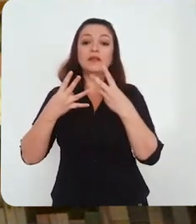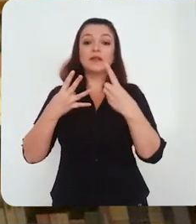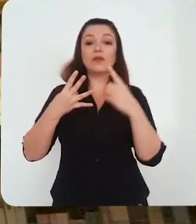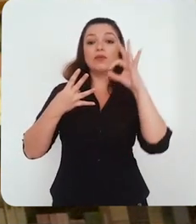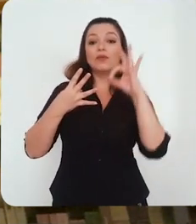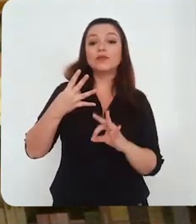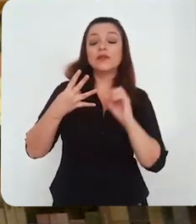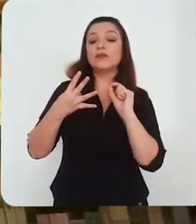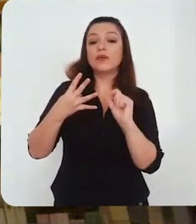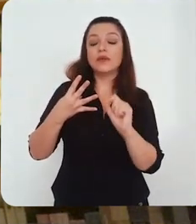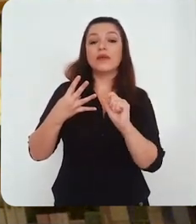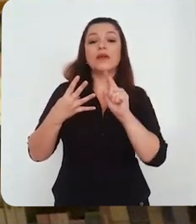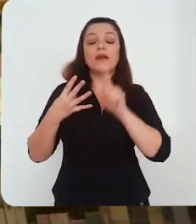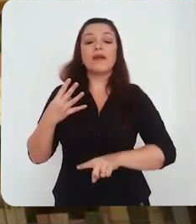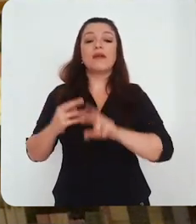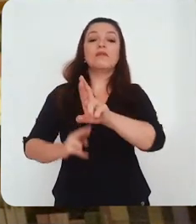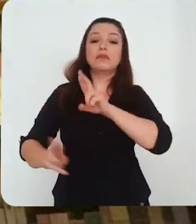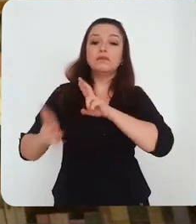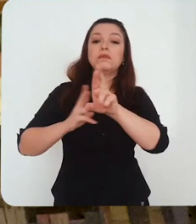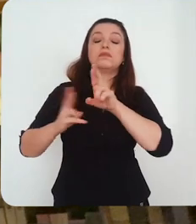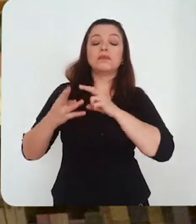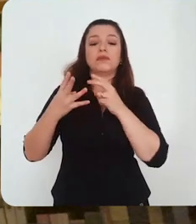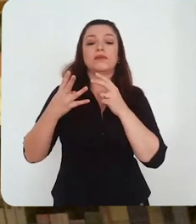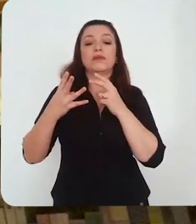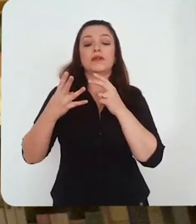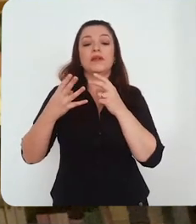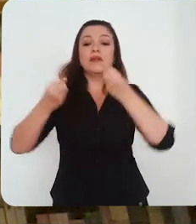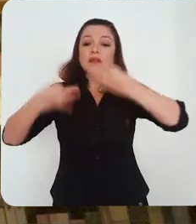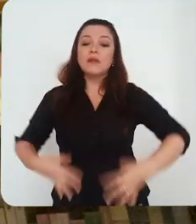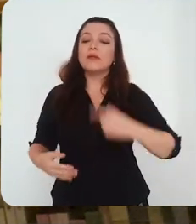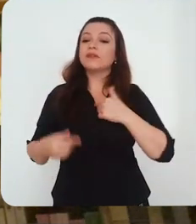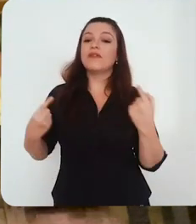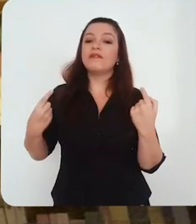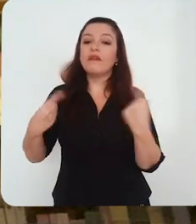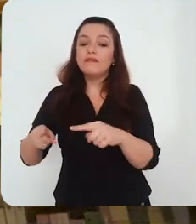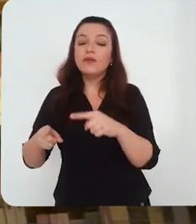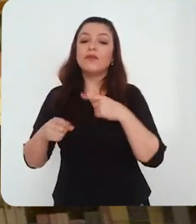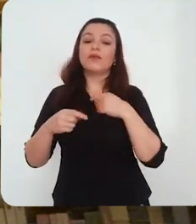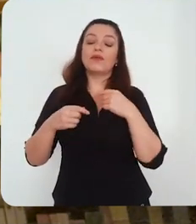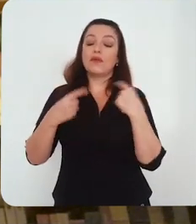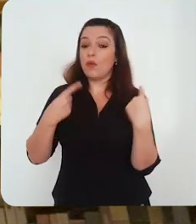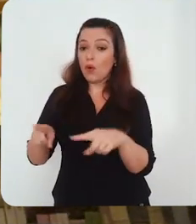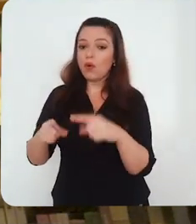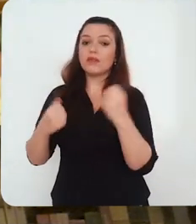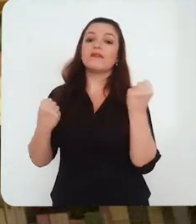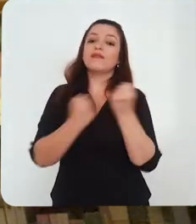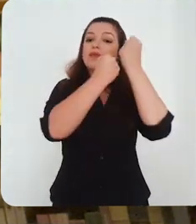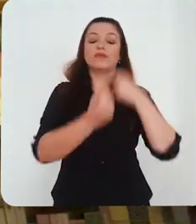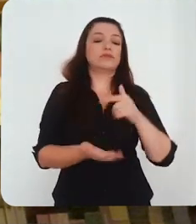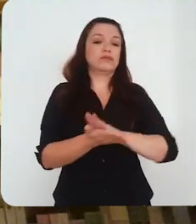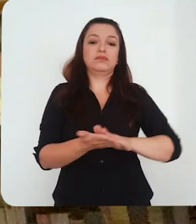mais ou menos 31%, eles discutiram, mandaram a resposta, mas não cravaram nem favoravelmente nem contra.